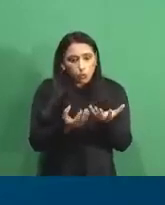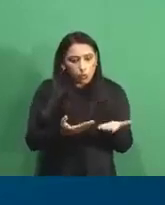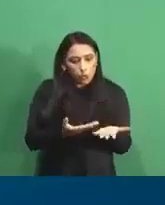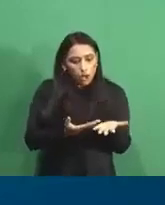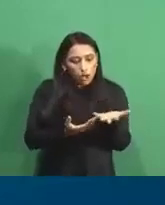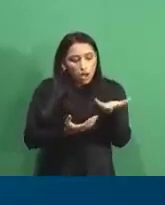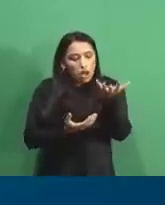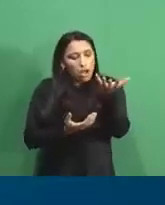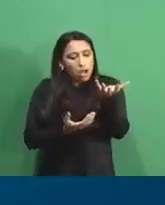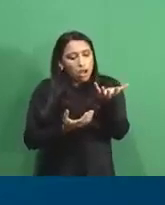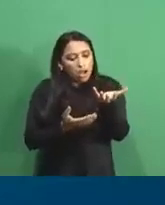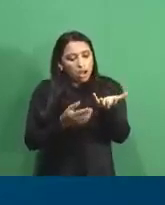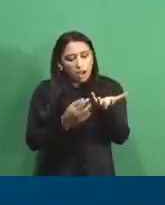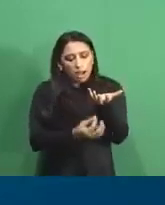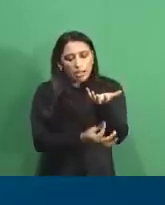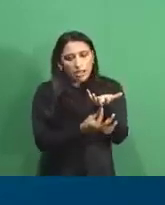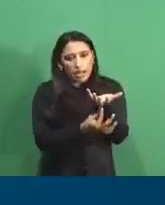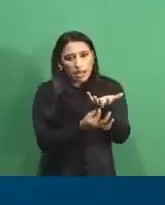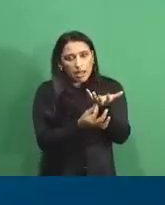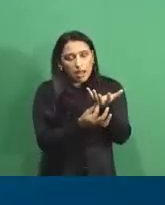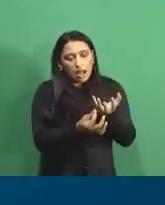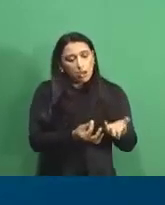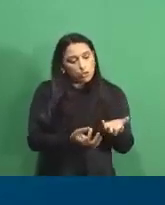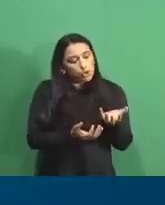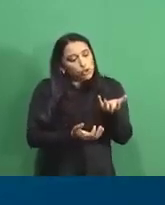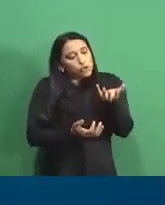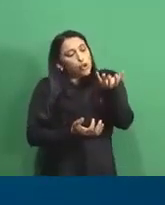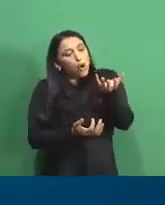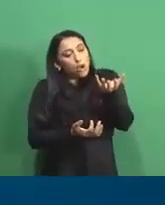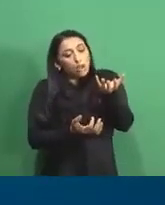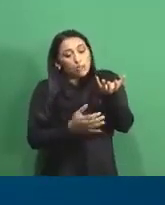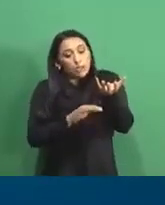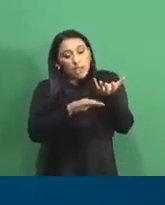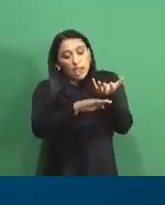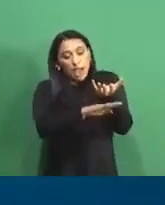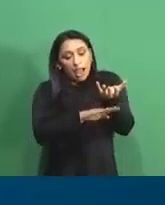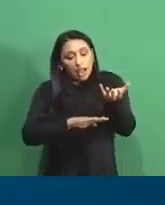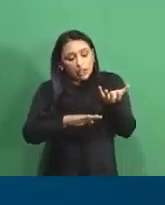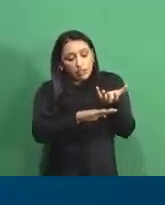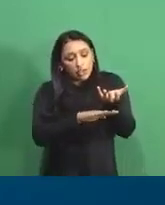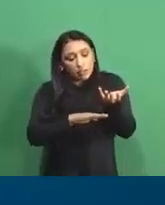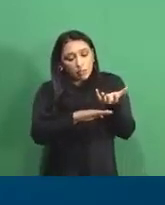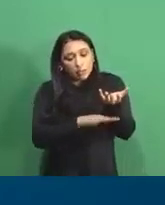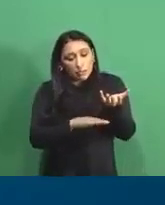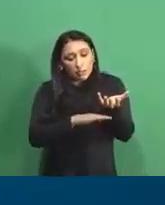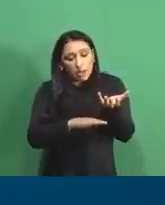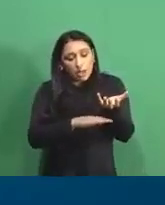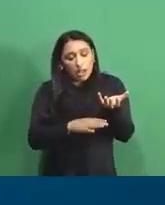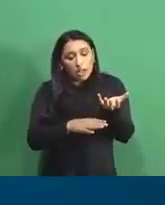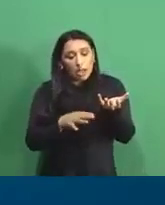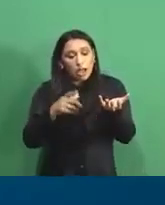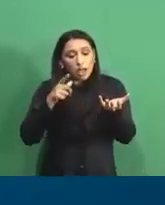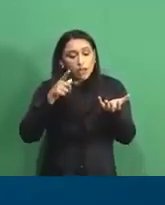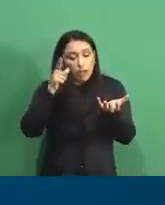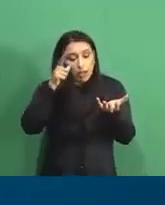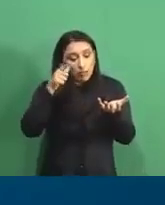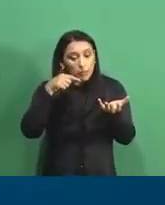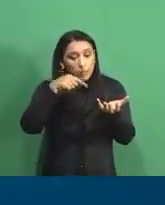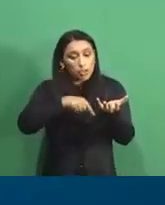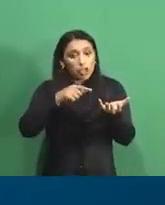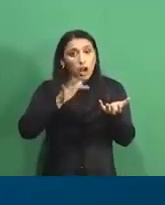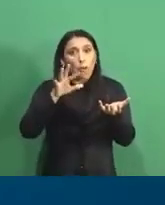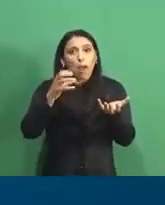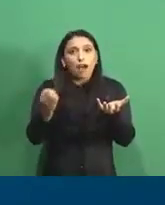aí escoa o líquido atrativo. E aí, aqui, então, nós temos dispositivos que vão fazer uma foto. E a partir dessa